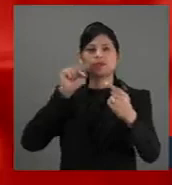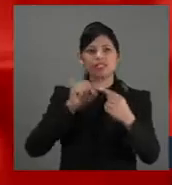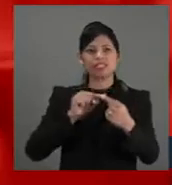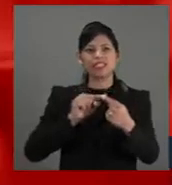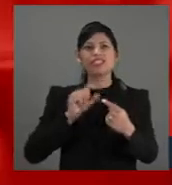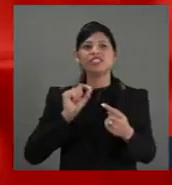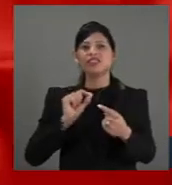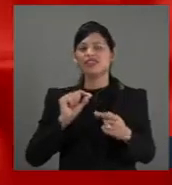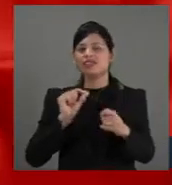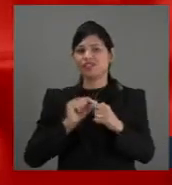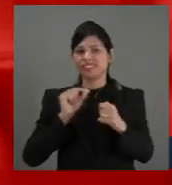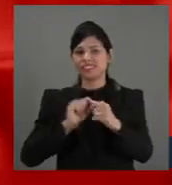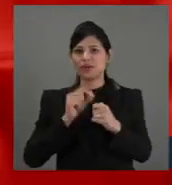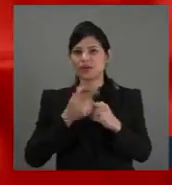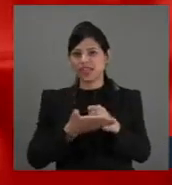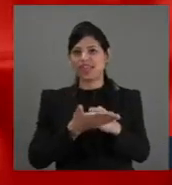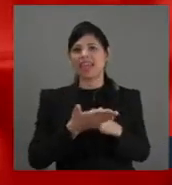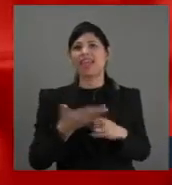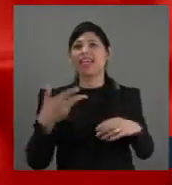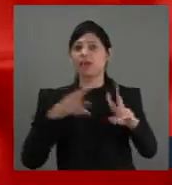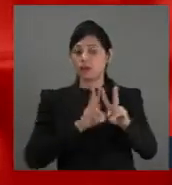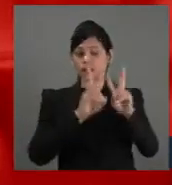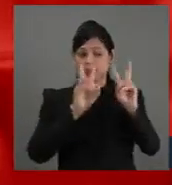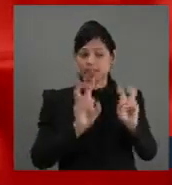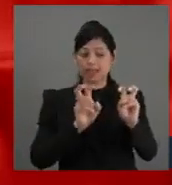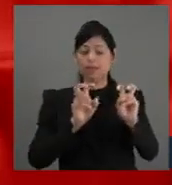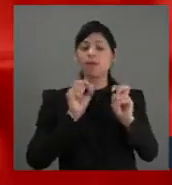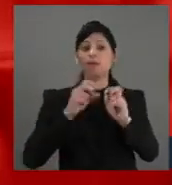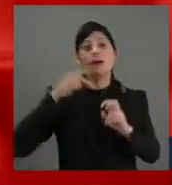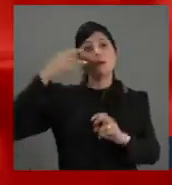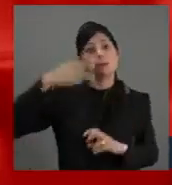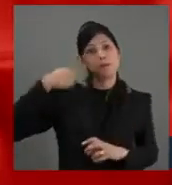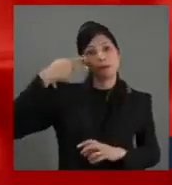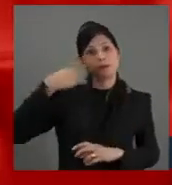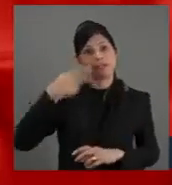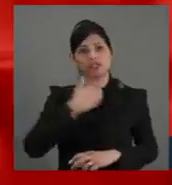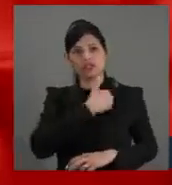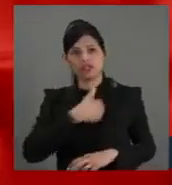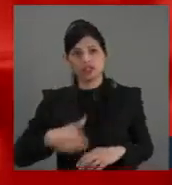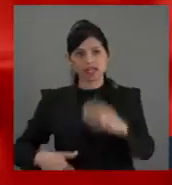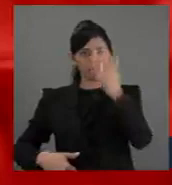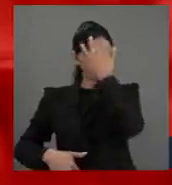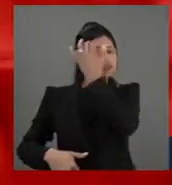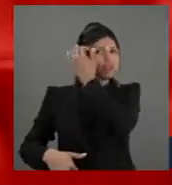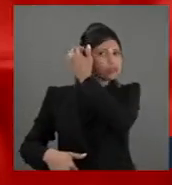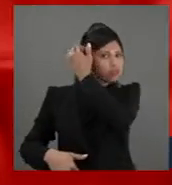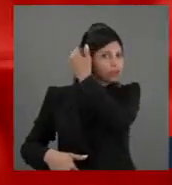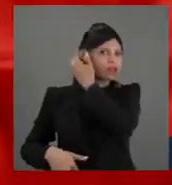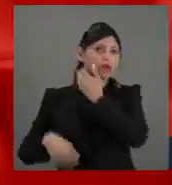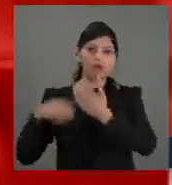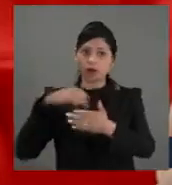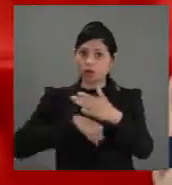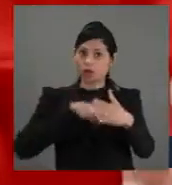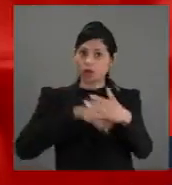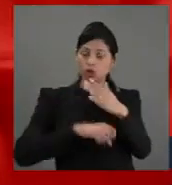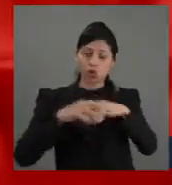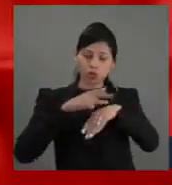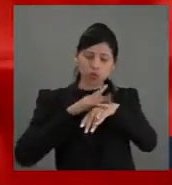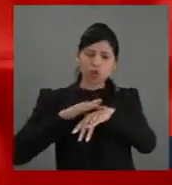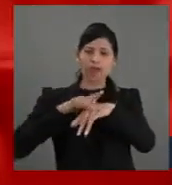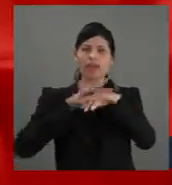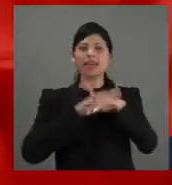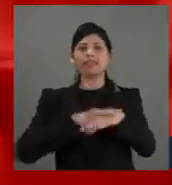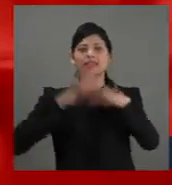e os senhores são estudiosos do tema, a Política Nacional de Enfrentamento à Doença de Alzheimer e Outras Demências.